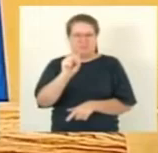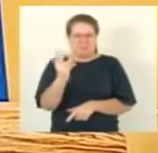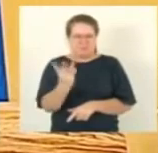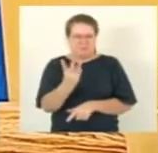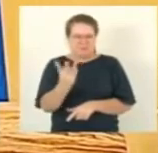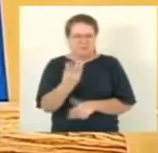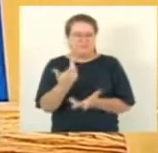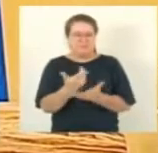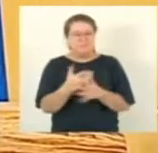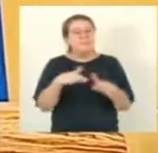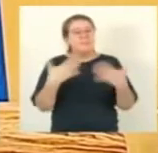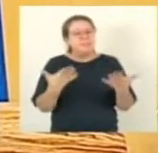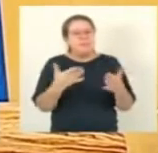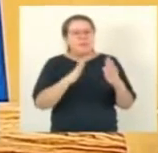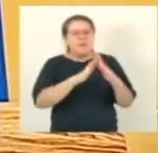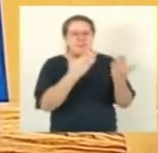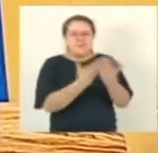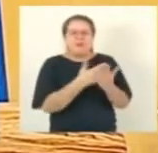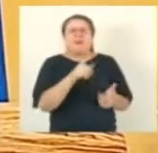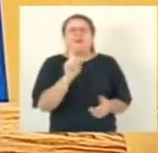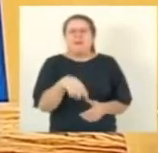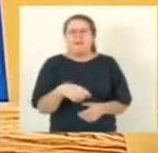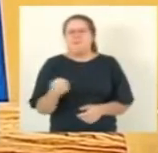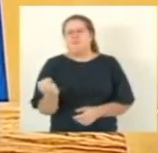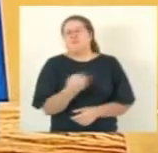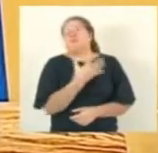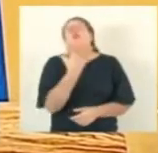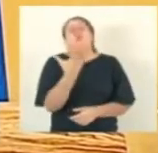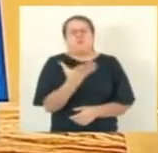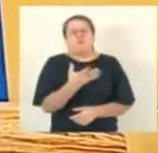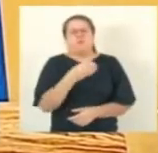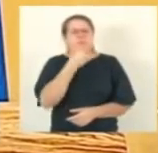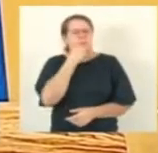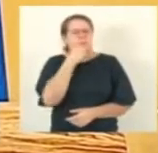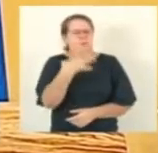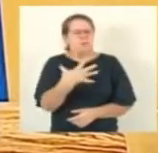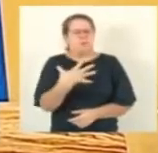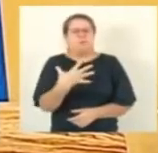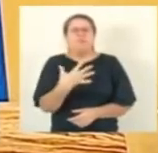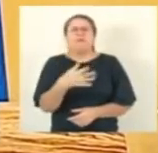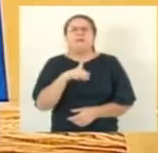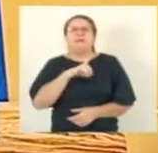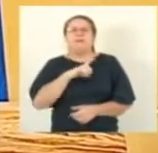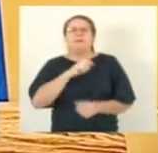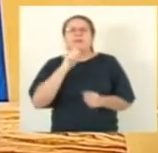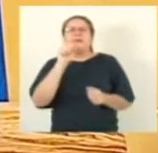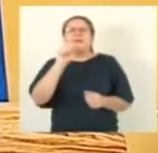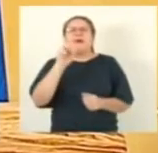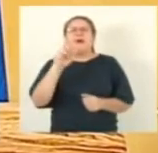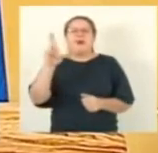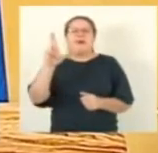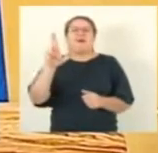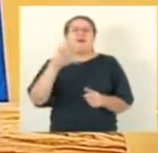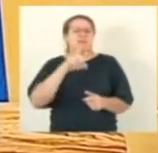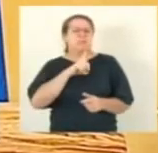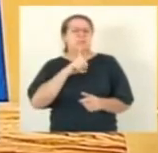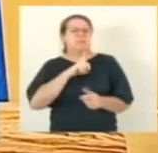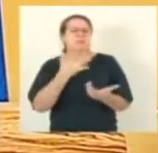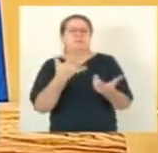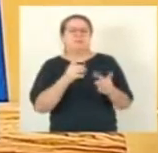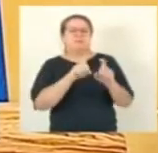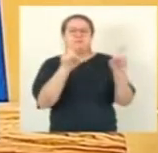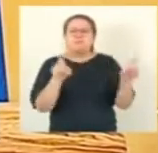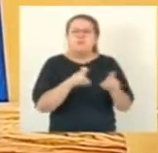moderno, todas as salas são climatizadas, tem 14 laboratórios, quadra de esporte. Então, assim, tudo